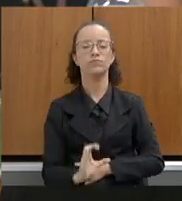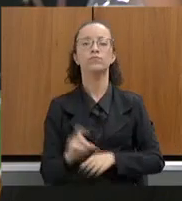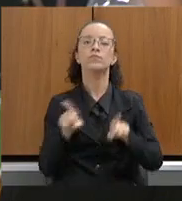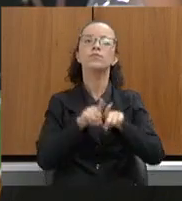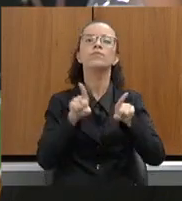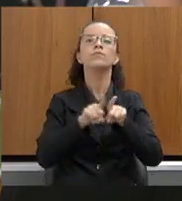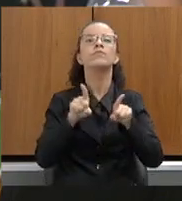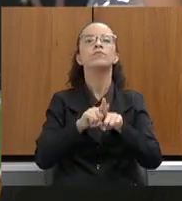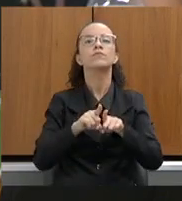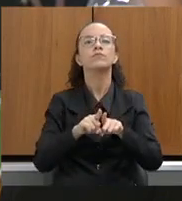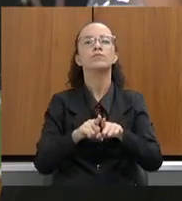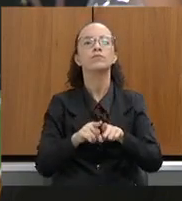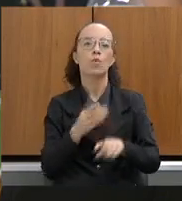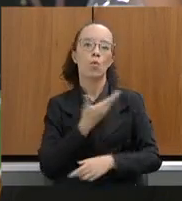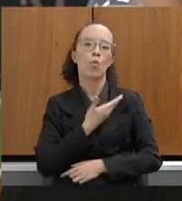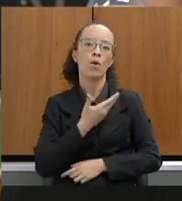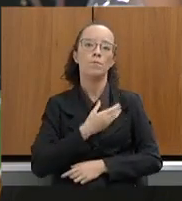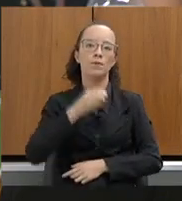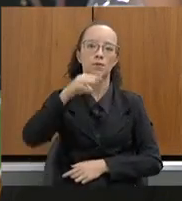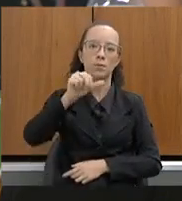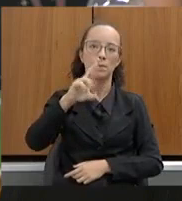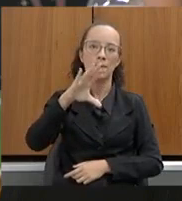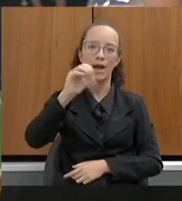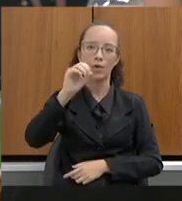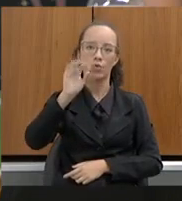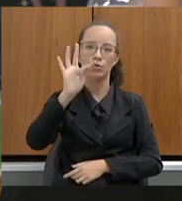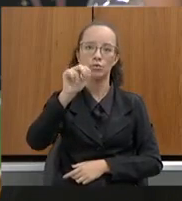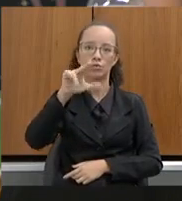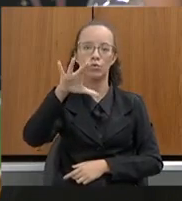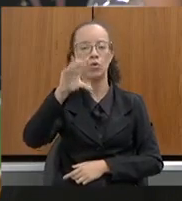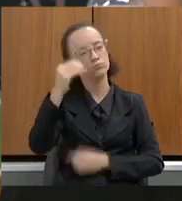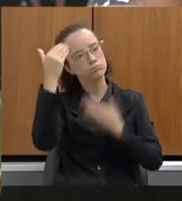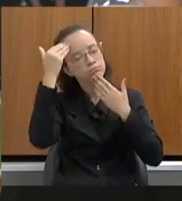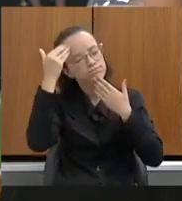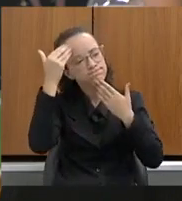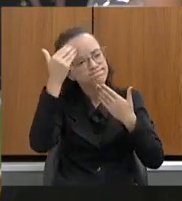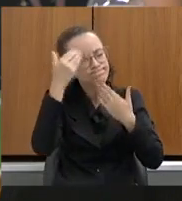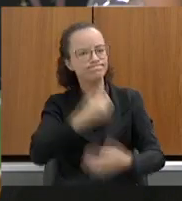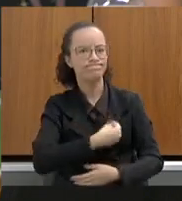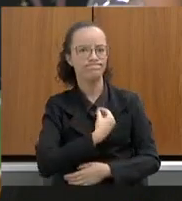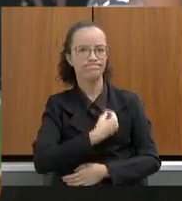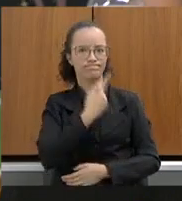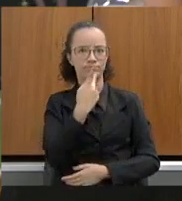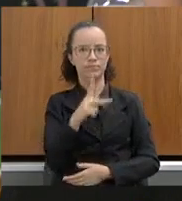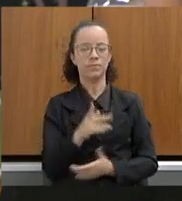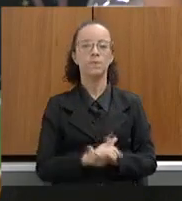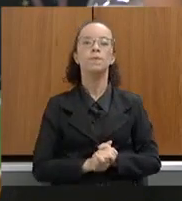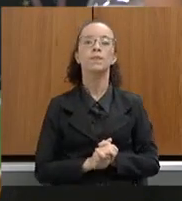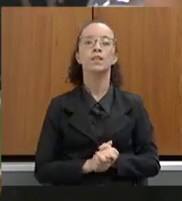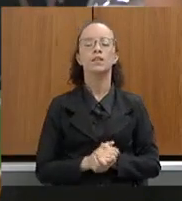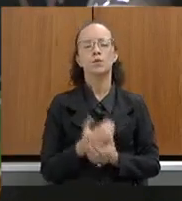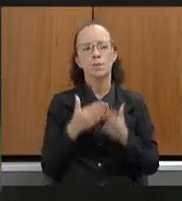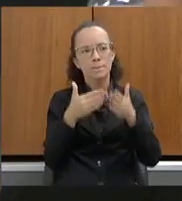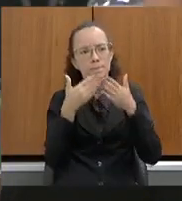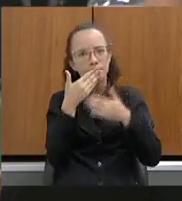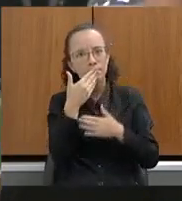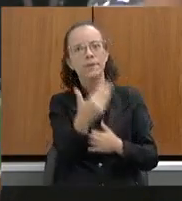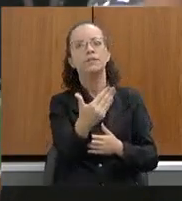figura do nosso ilustre amigo aqui, Marco Túlio, agradecer pela presença. E eu peço,